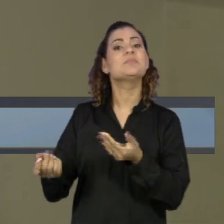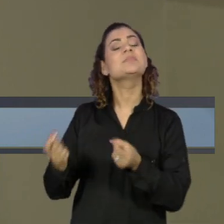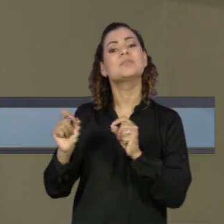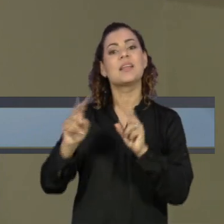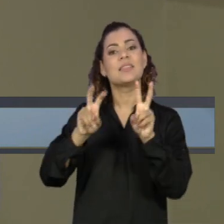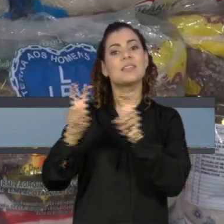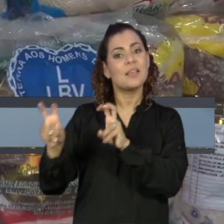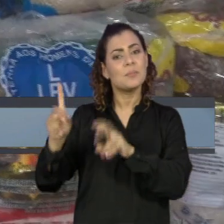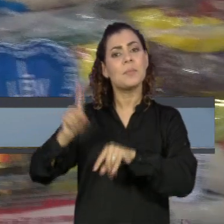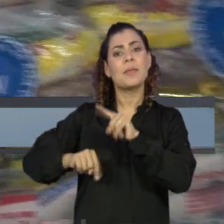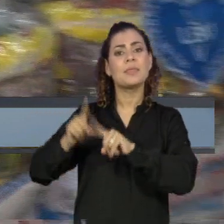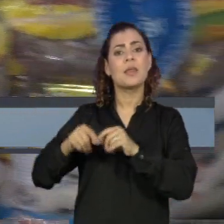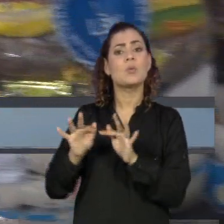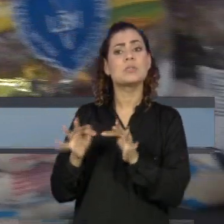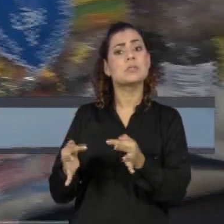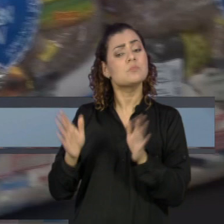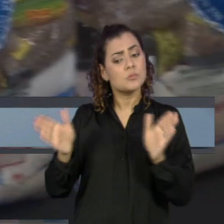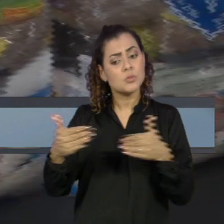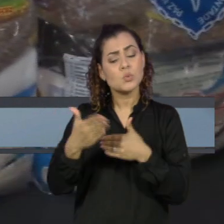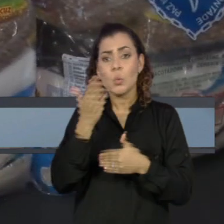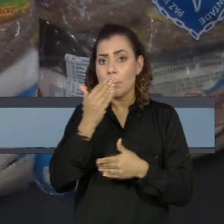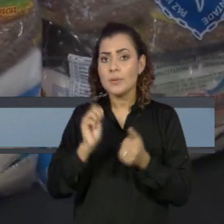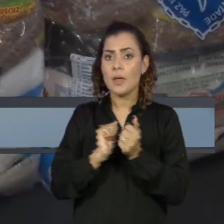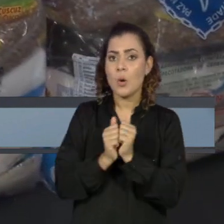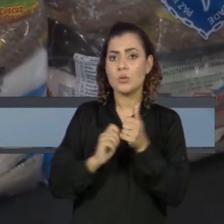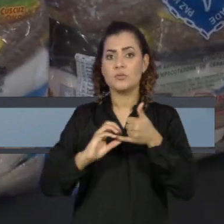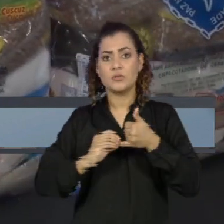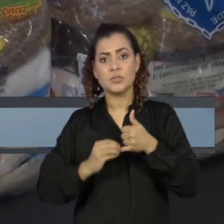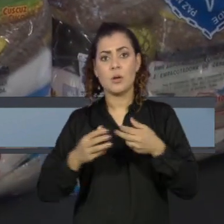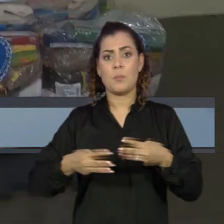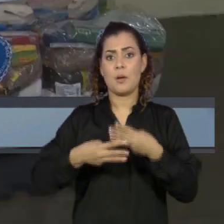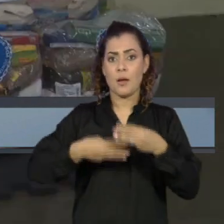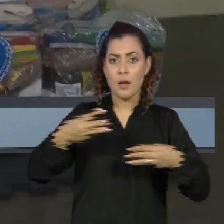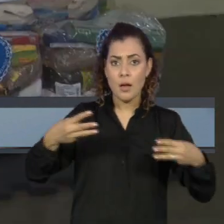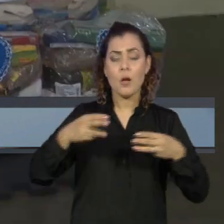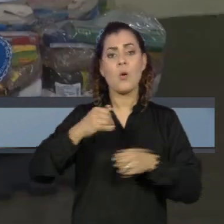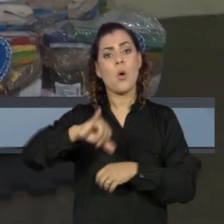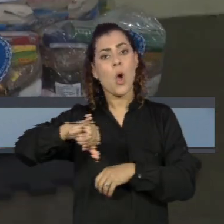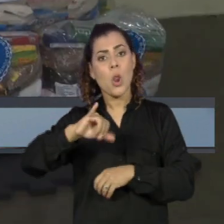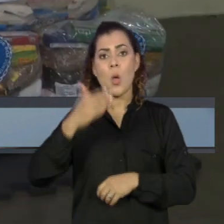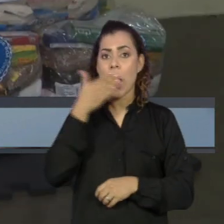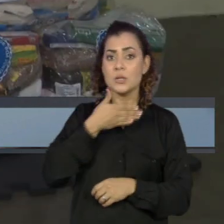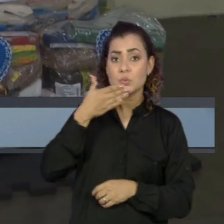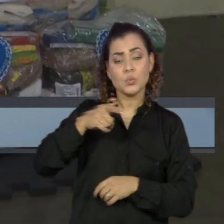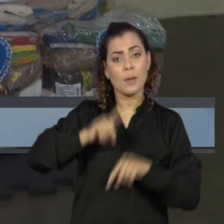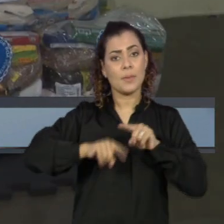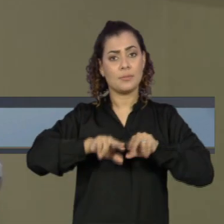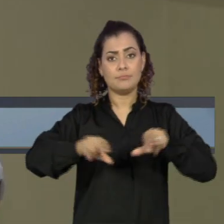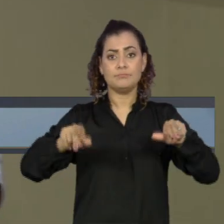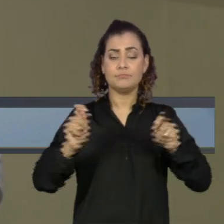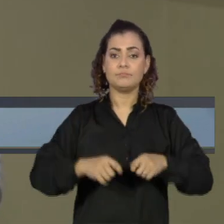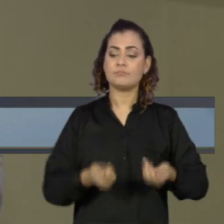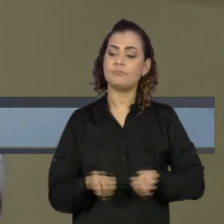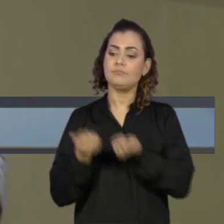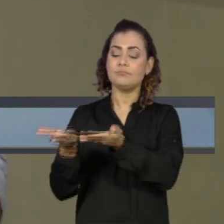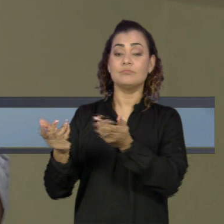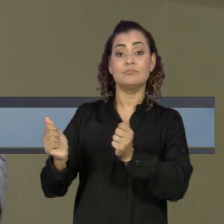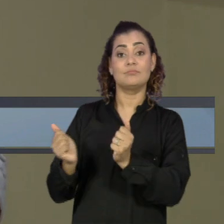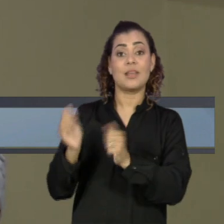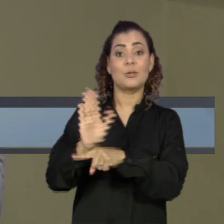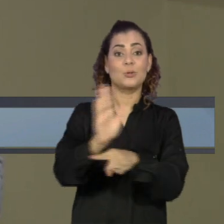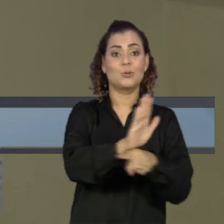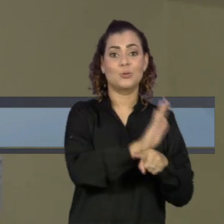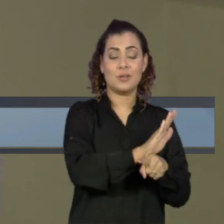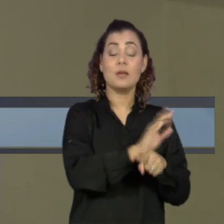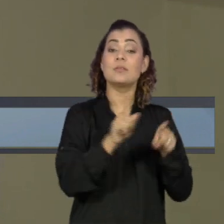contendo itens básicos de alimentação, como arroz, feijão, macarrão, óleo e açúcar e outros alimentos não perecíveis, além